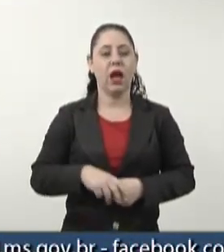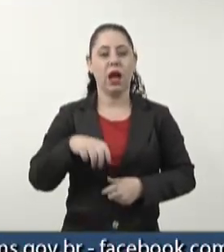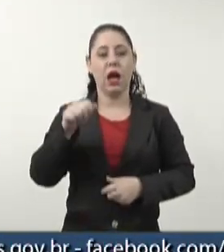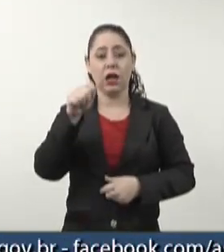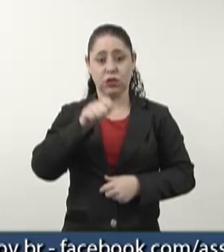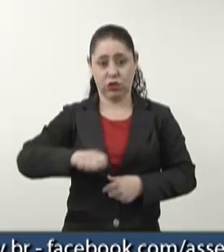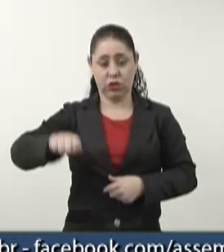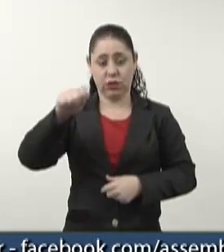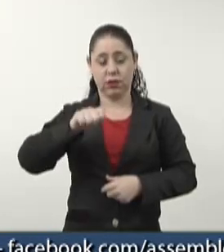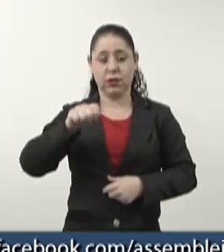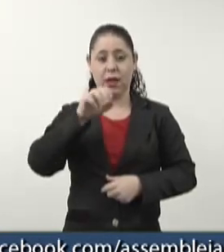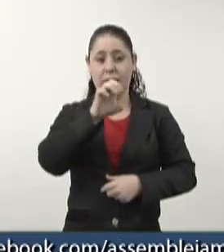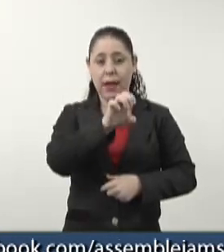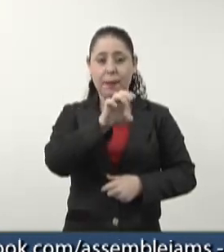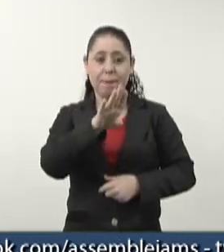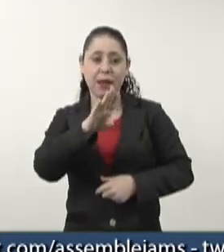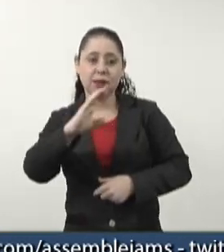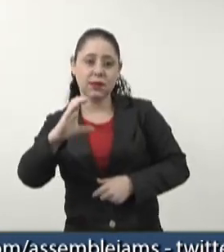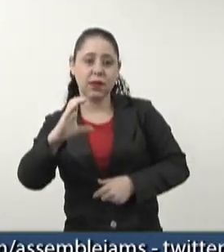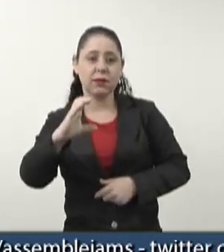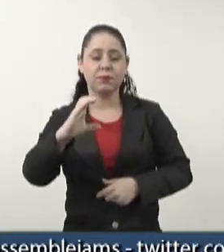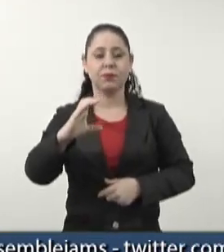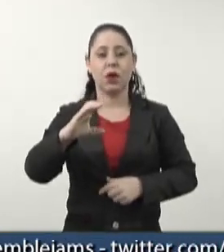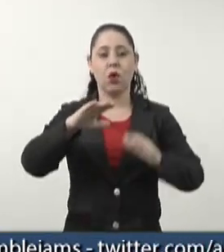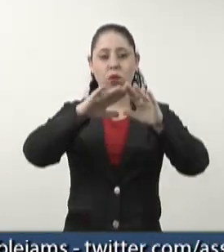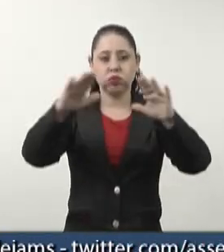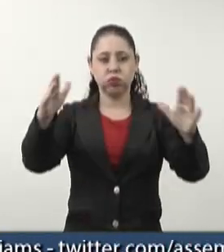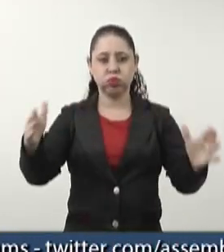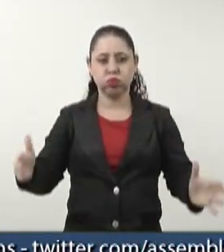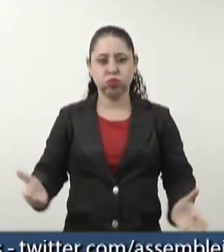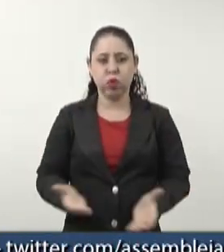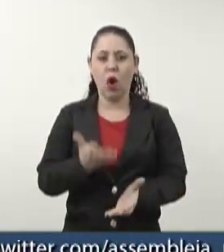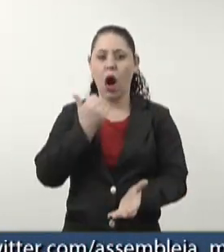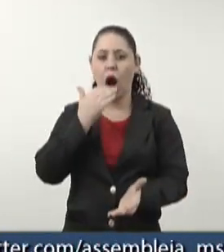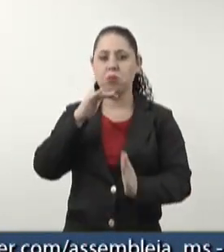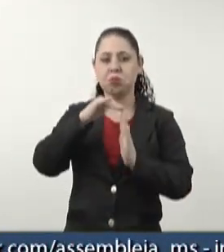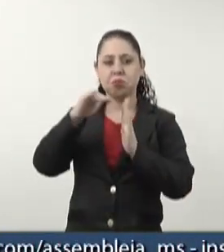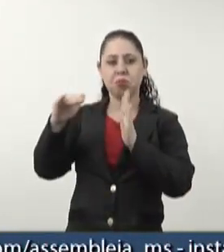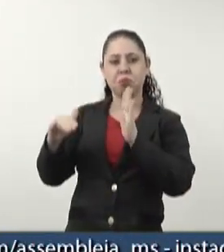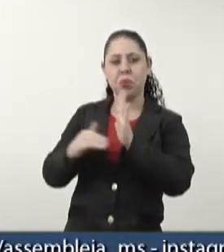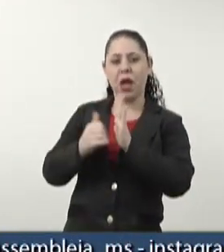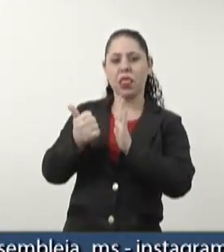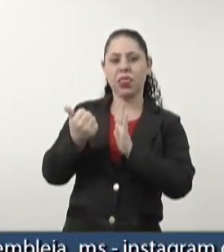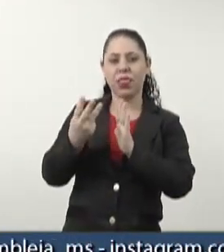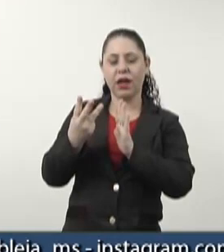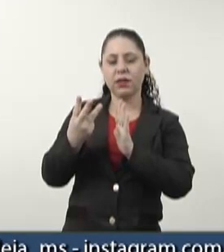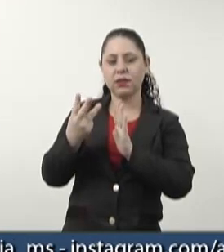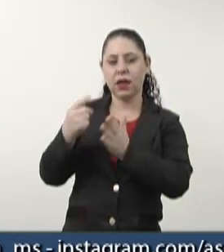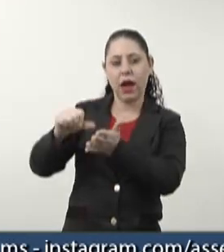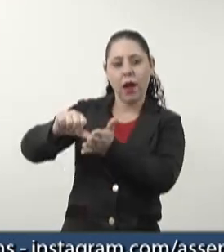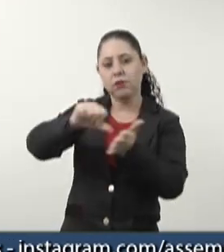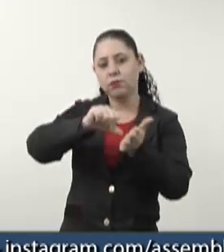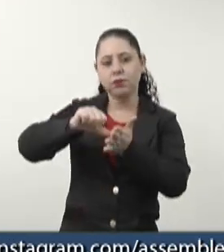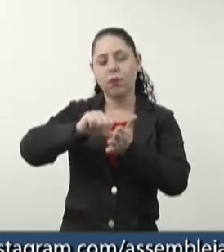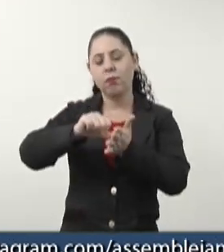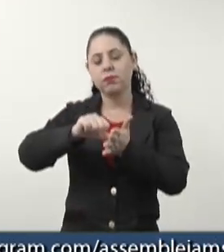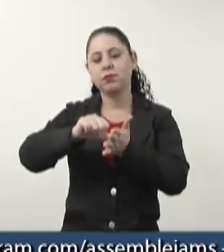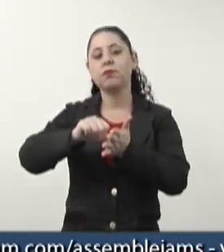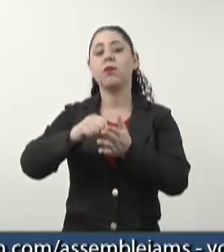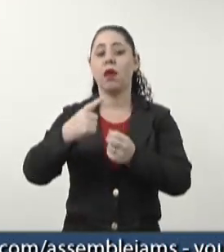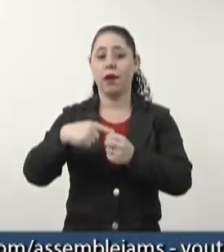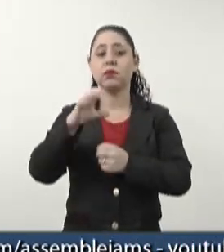.ebc cesta básica tem queda em 13 capitais em julho, inclusive